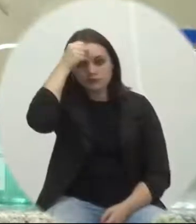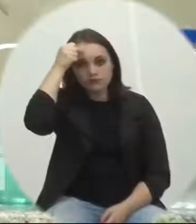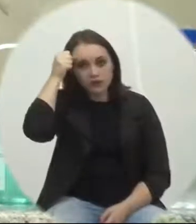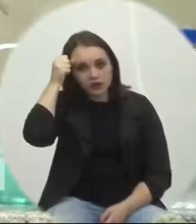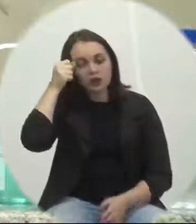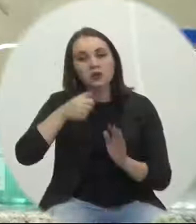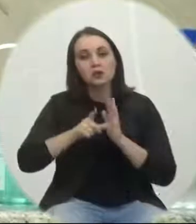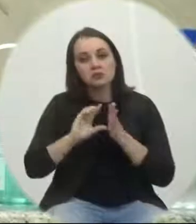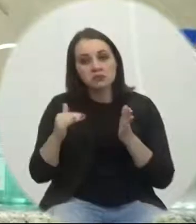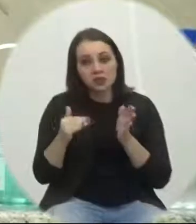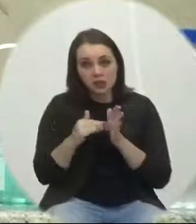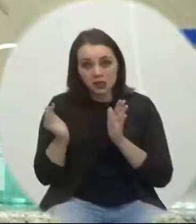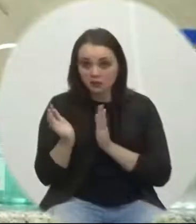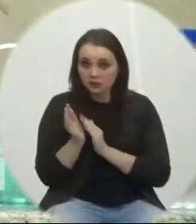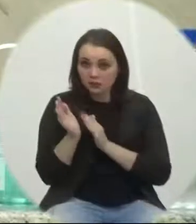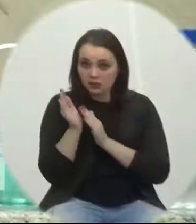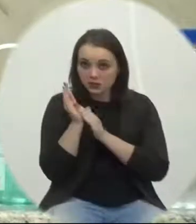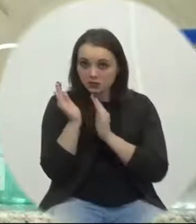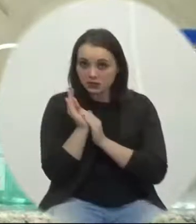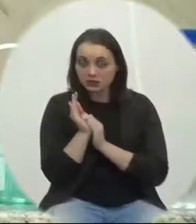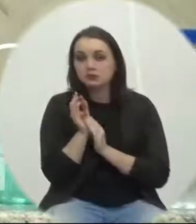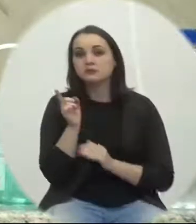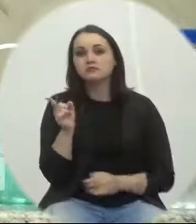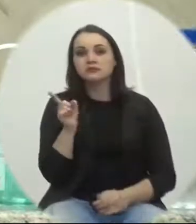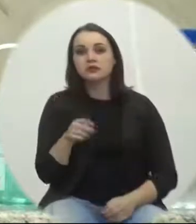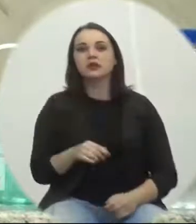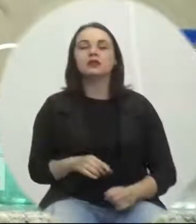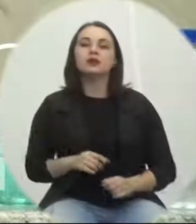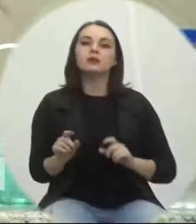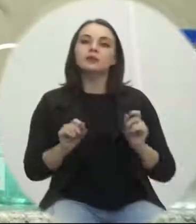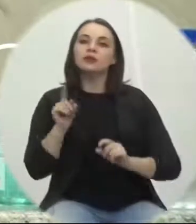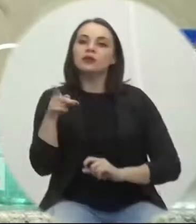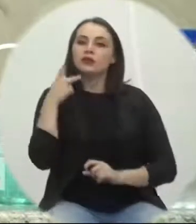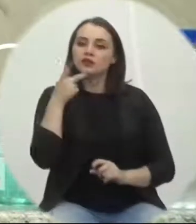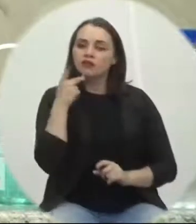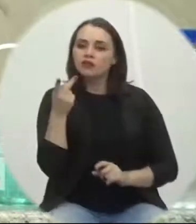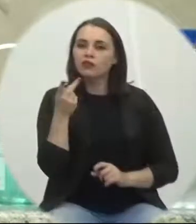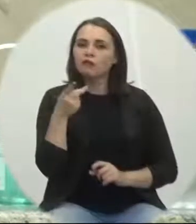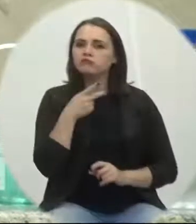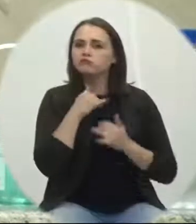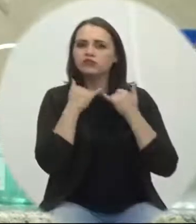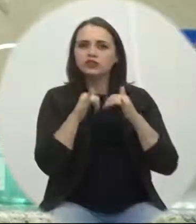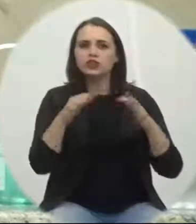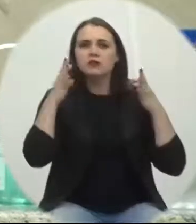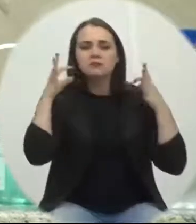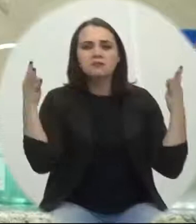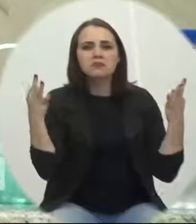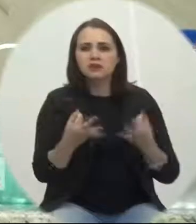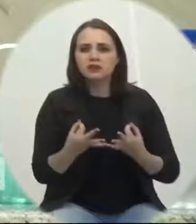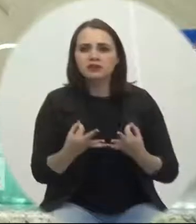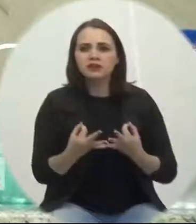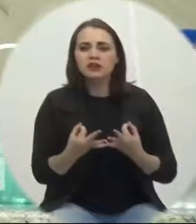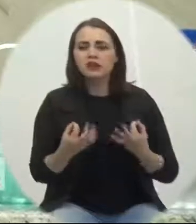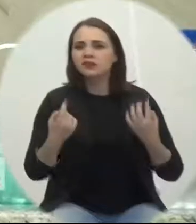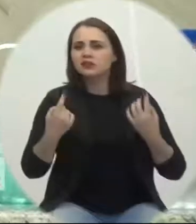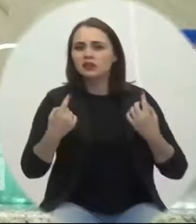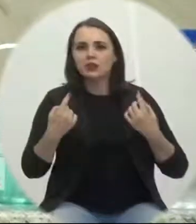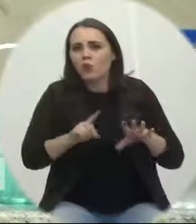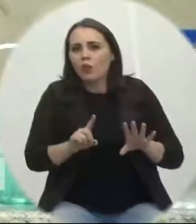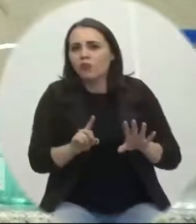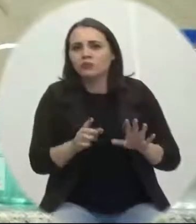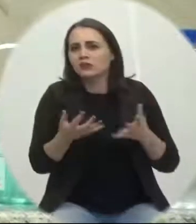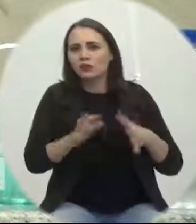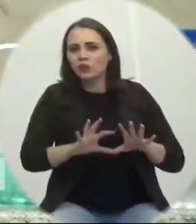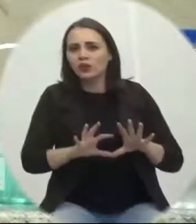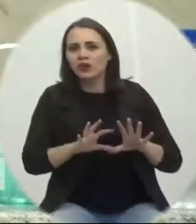parabenizei ele ontem mesmo. As suas colocações foram perfeitas com relação a ser contrário ao lockdown. O